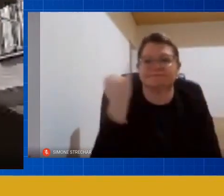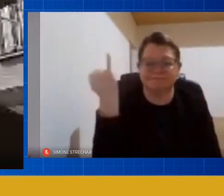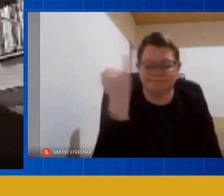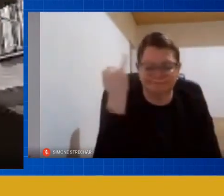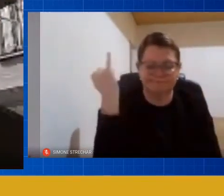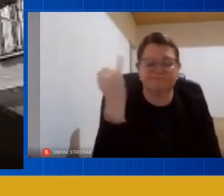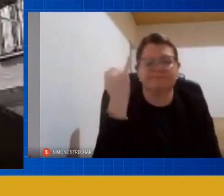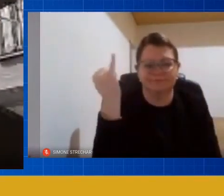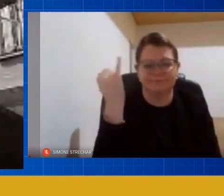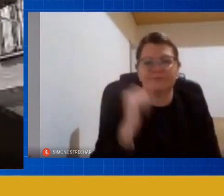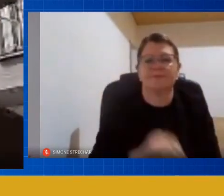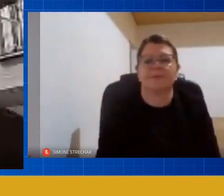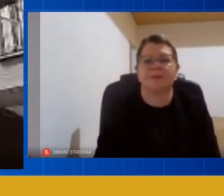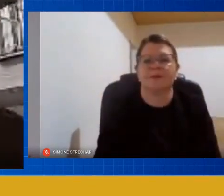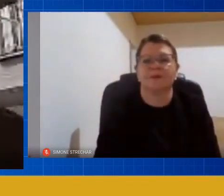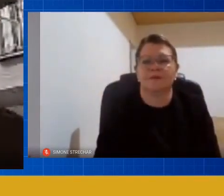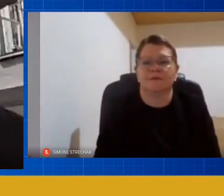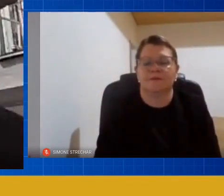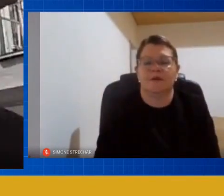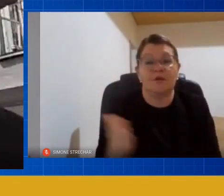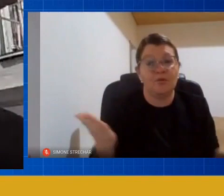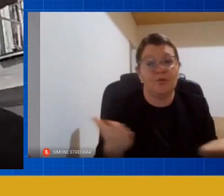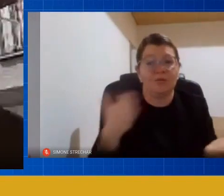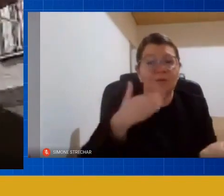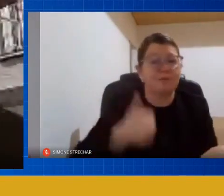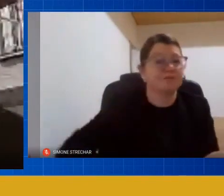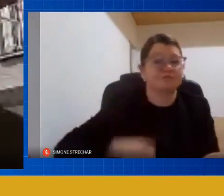das grandes coisas que a gente pode colher nesse momento